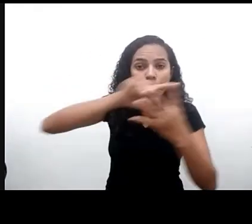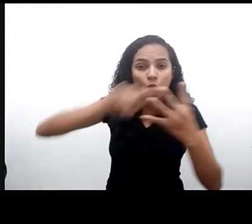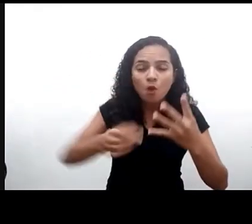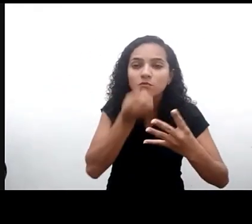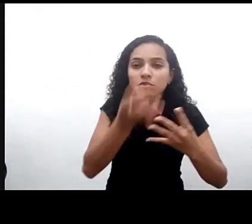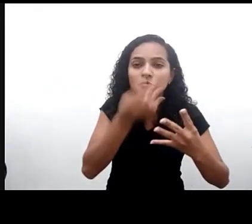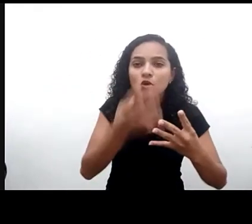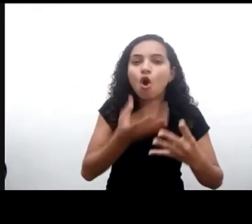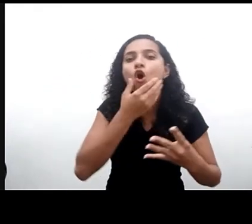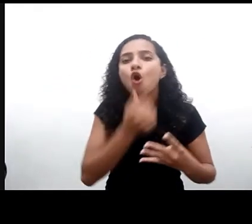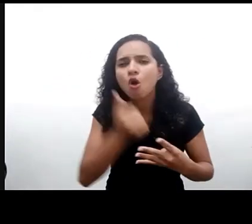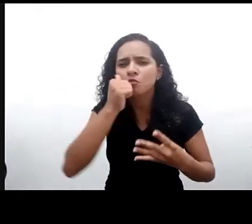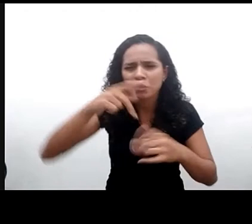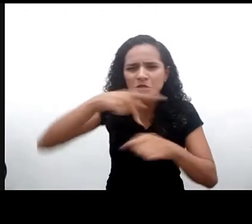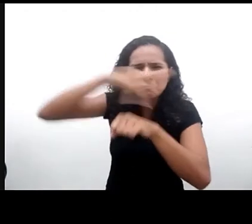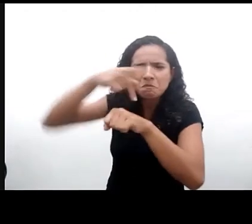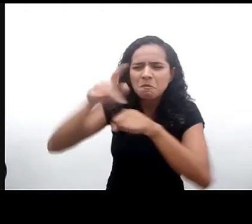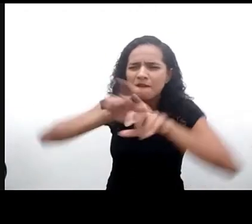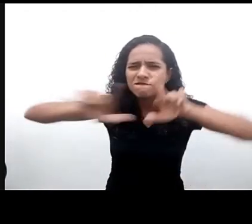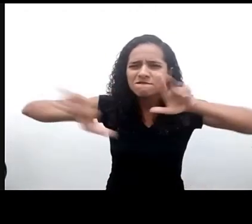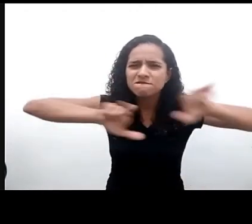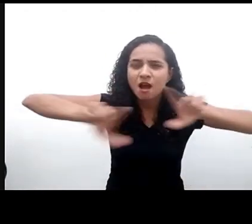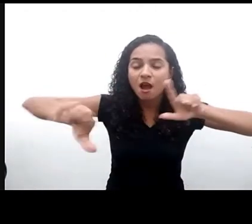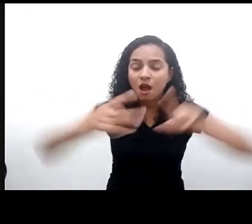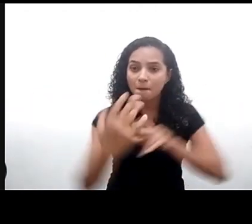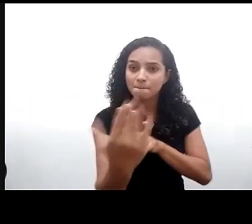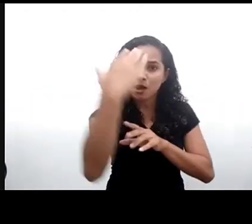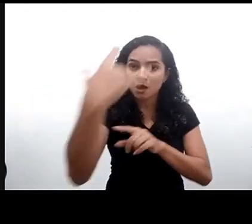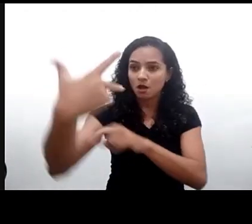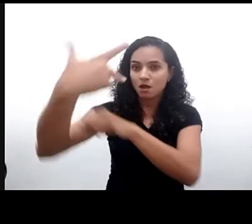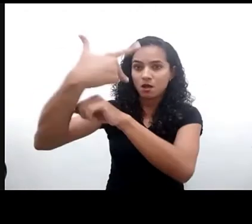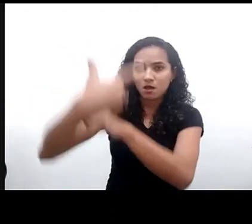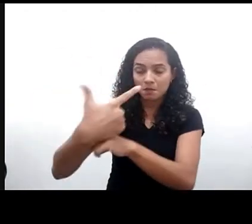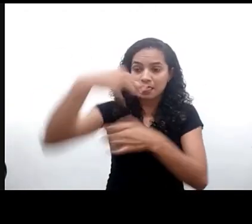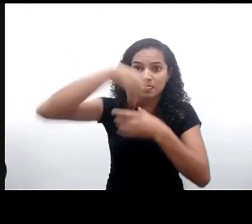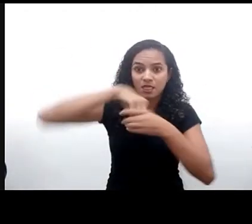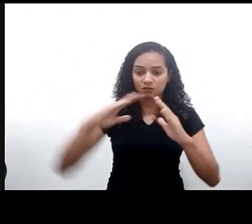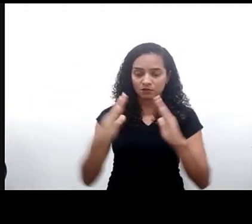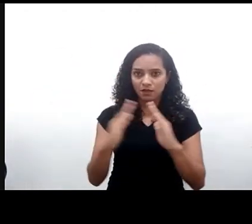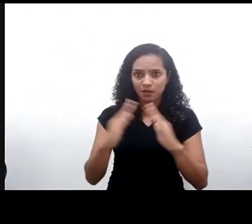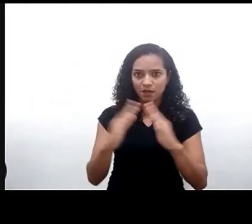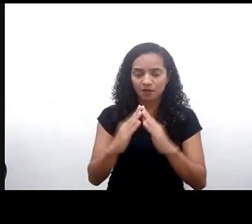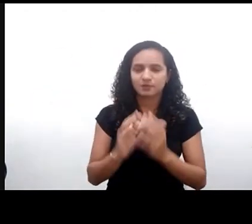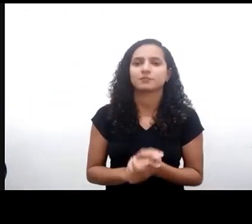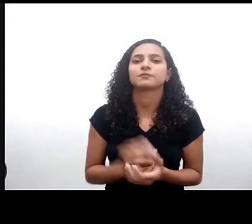mulheres de diferentes países falando de frente para a câmera diretamente de suas casas. Vamos lá?